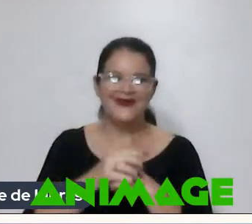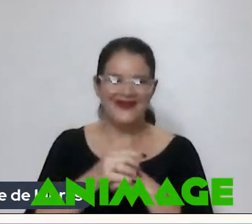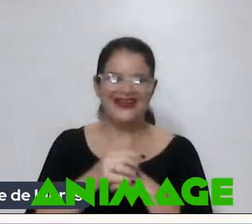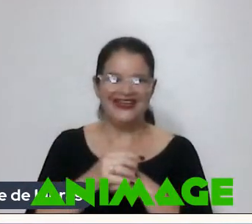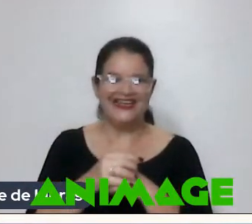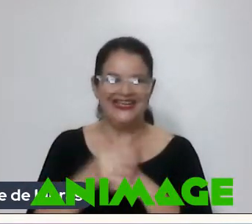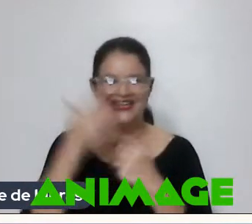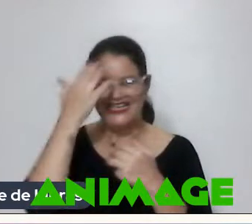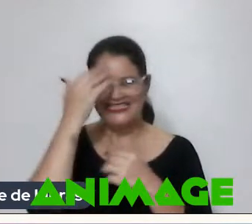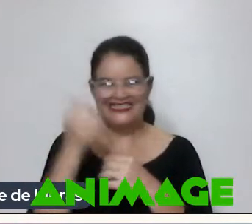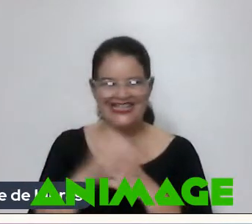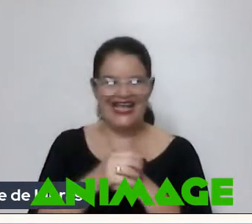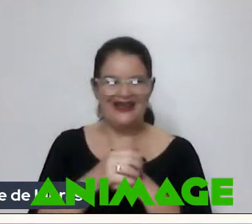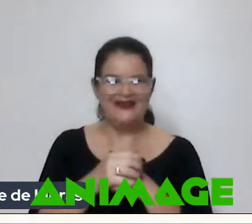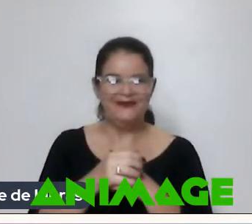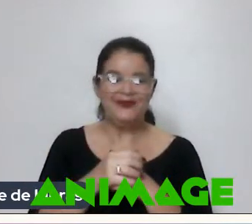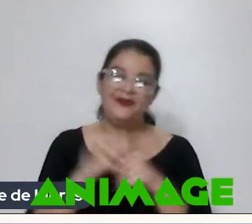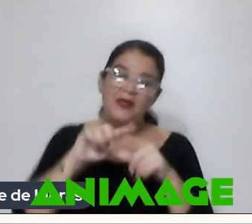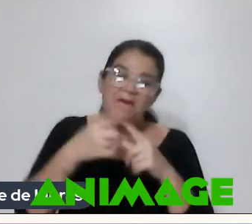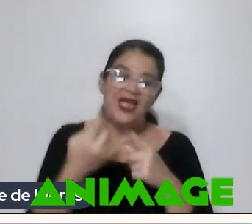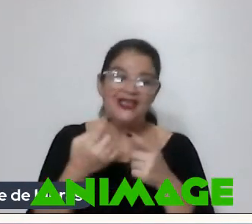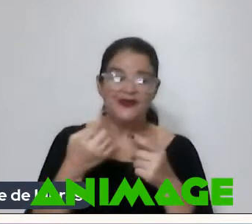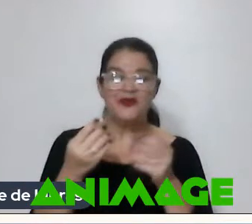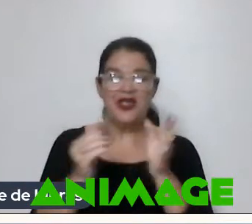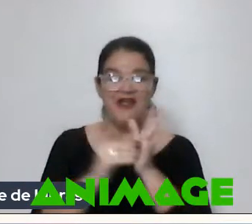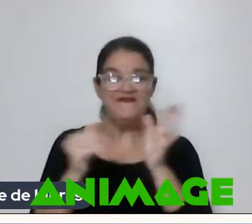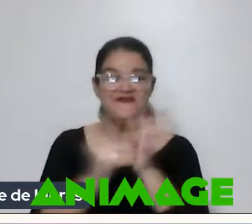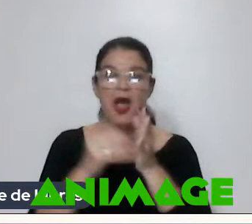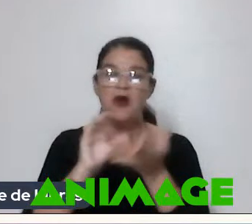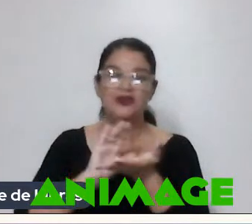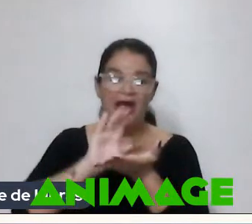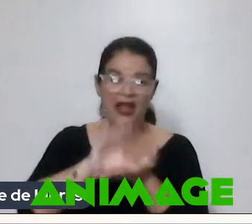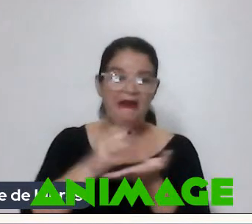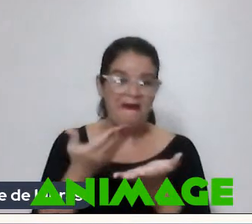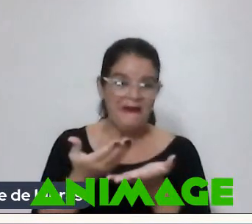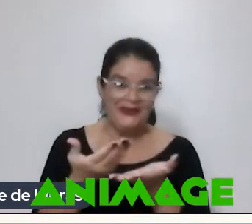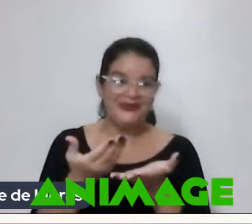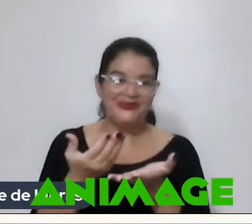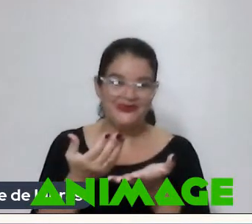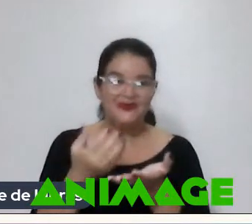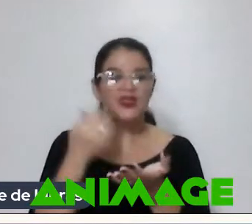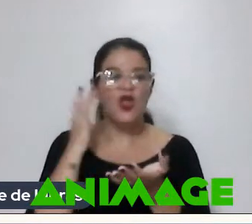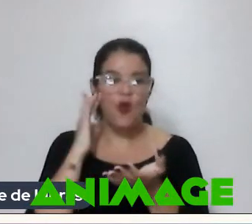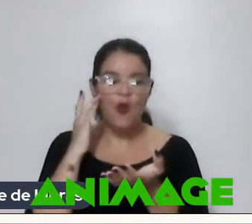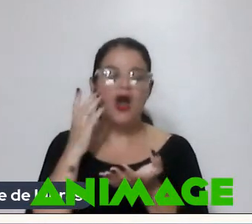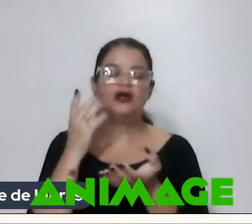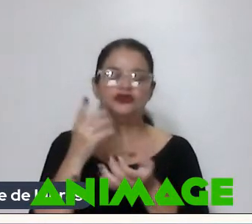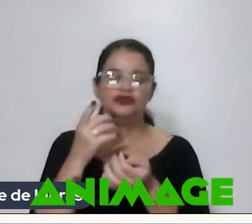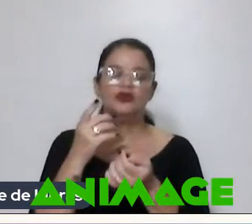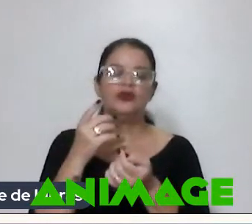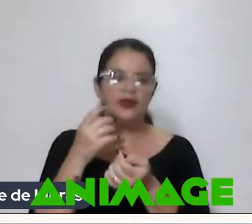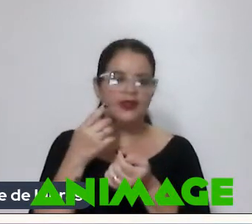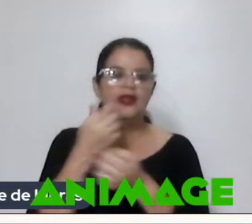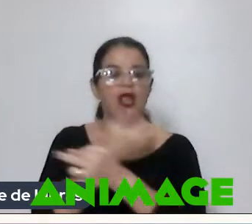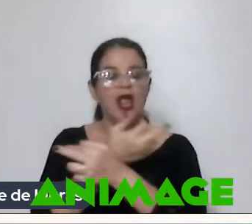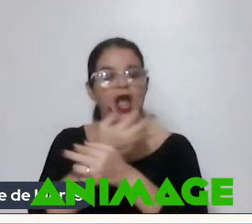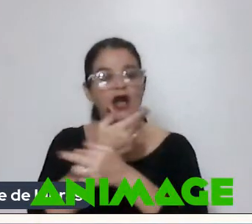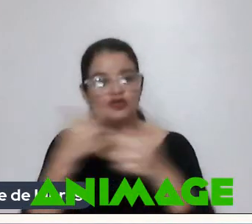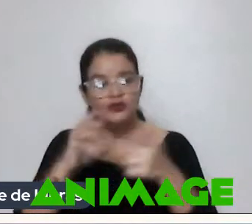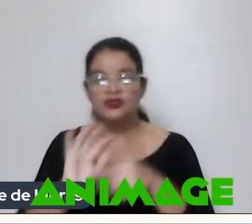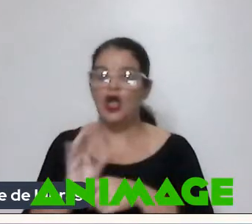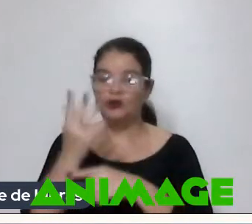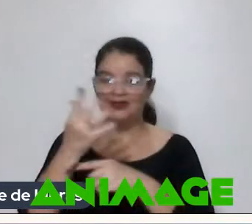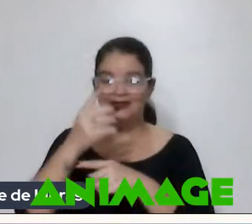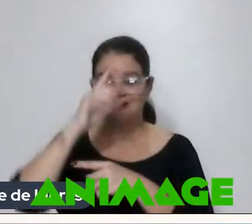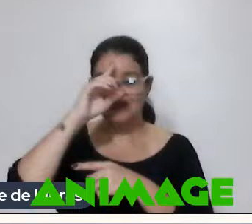assim Por falta de recursos Então eu acredito Também que O meio Acaba te impondo As situações Eu no filme